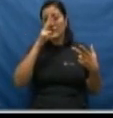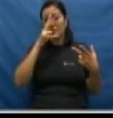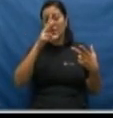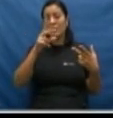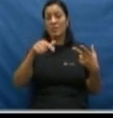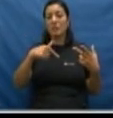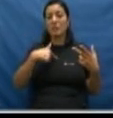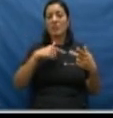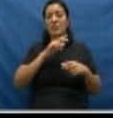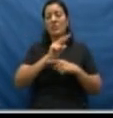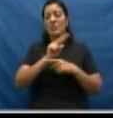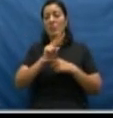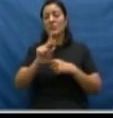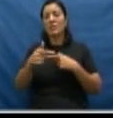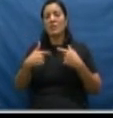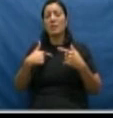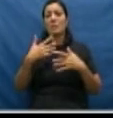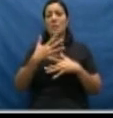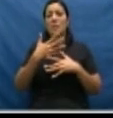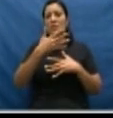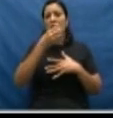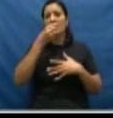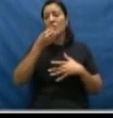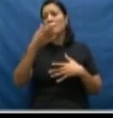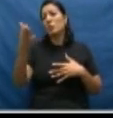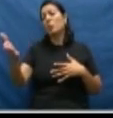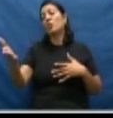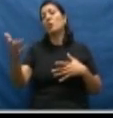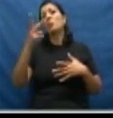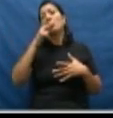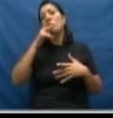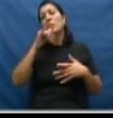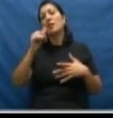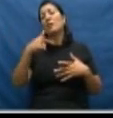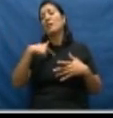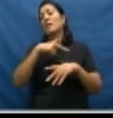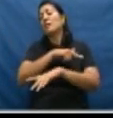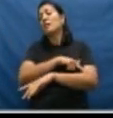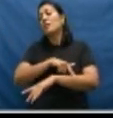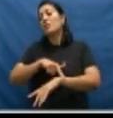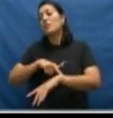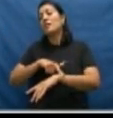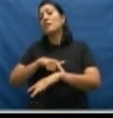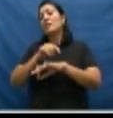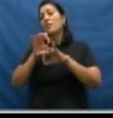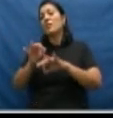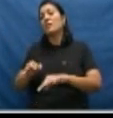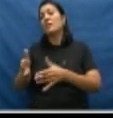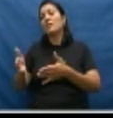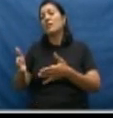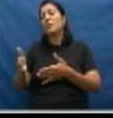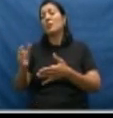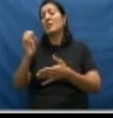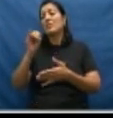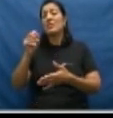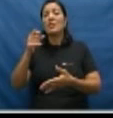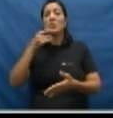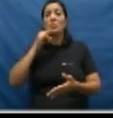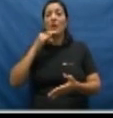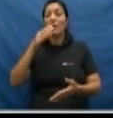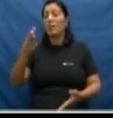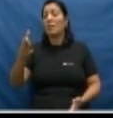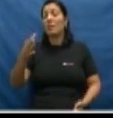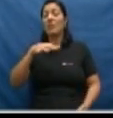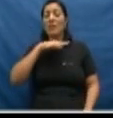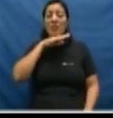violência, defendendo que o cidadão é bom, que é trabalhador, que é um bom pai, que é honesto, mas quando faz uso da bebida, se torna